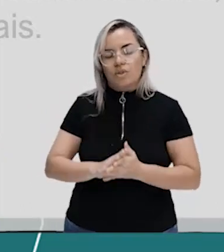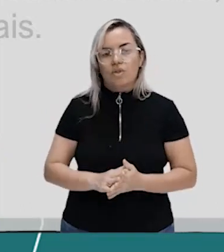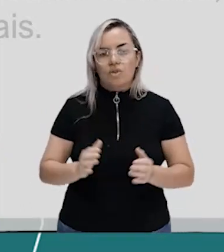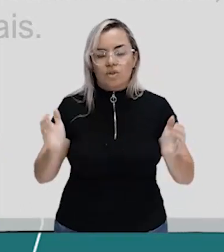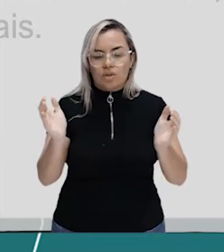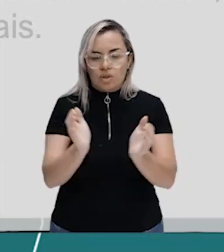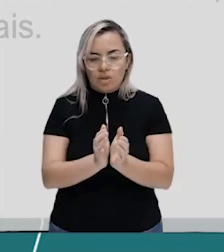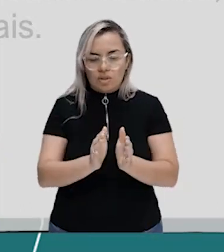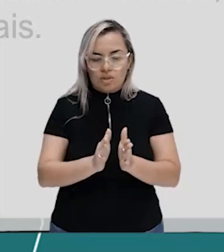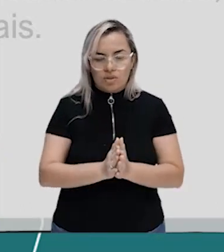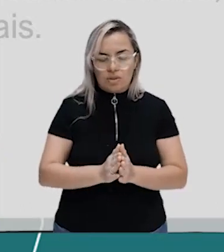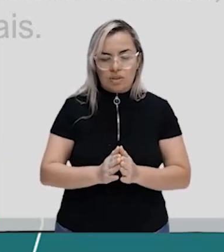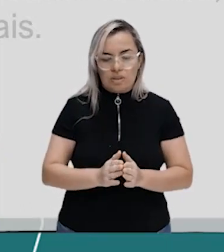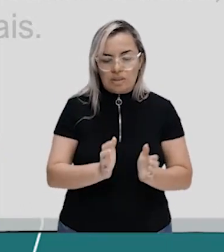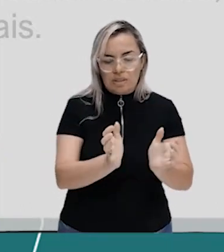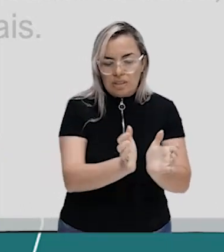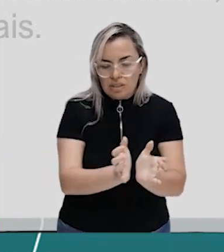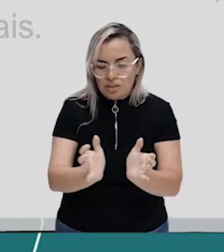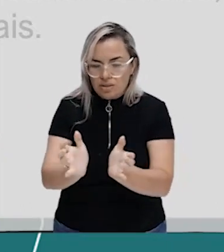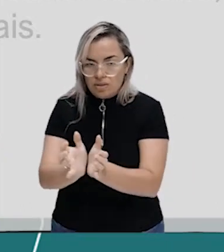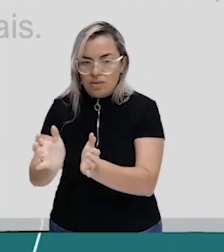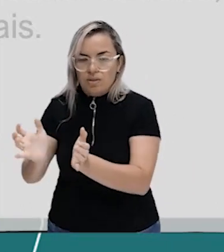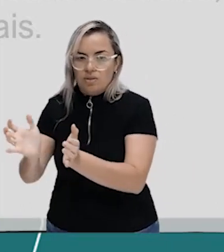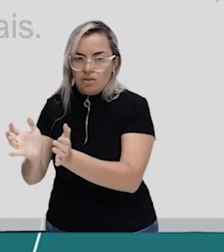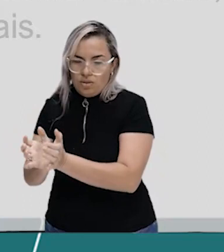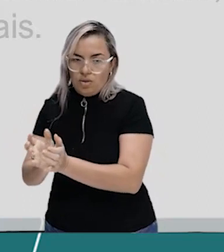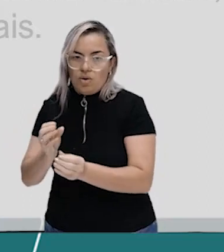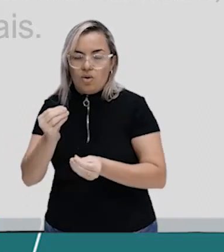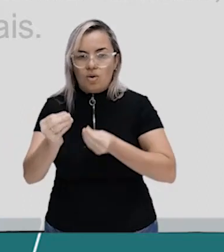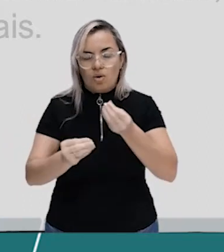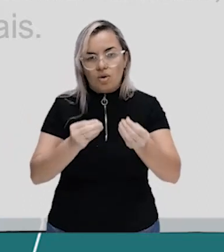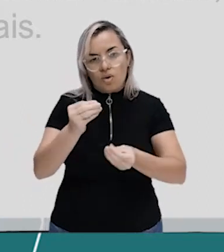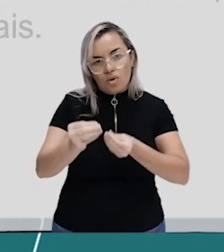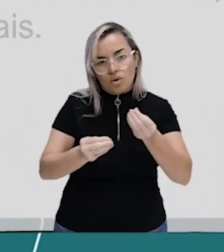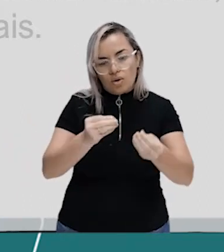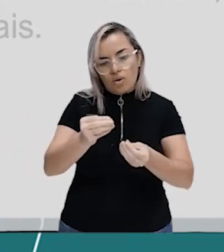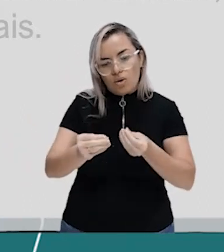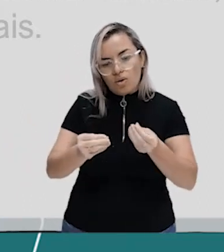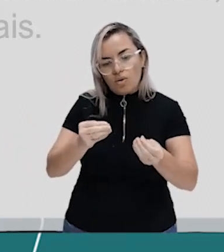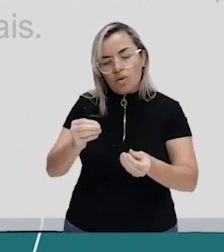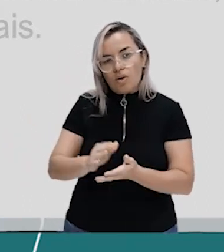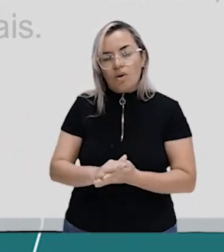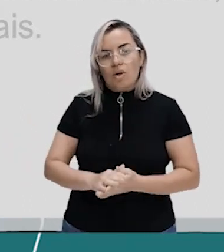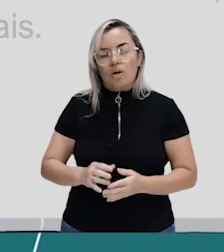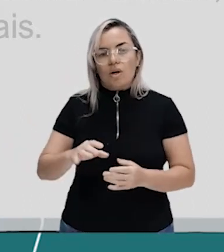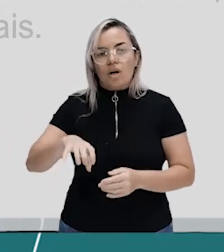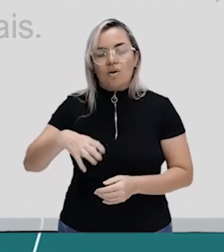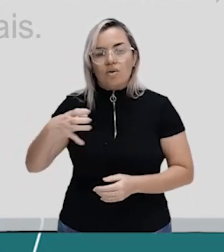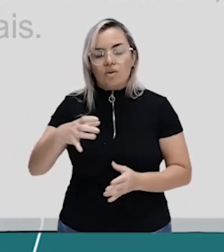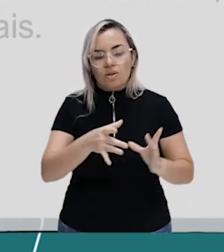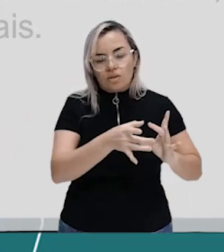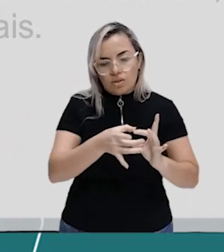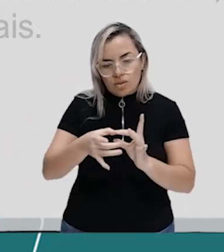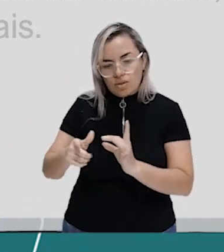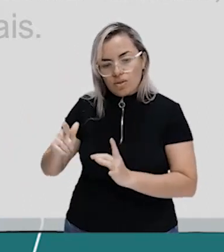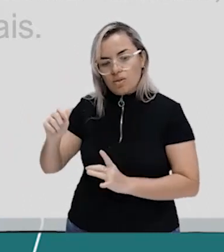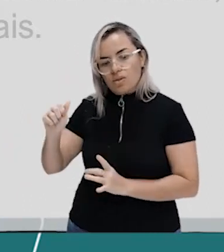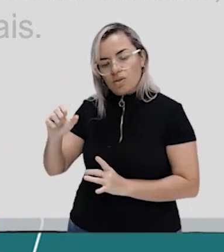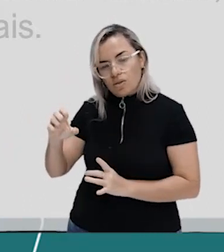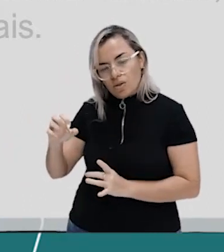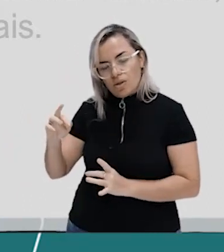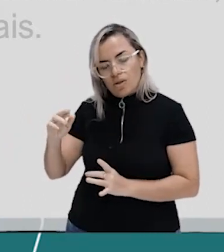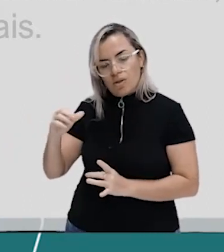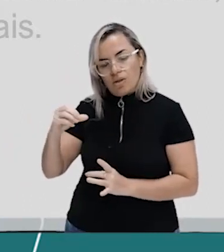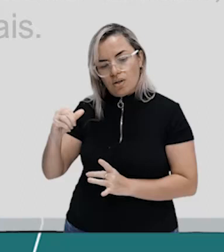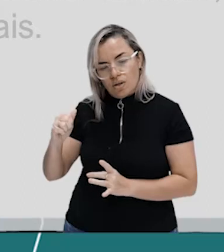como a mobilidade provocada por fatores geracionais ou profissionais. Professor, como assim? É o seguinte, preste